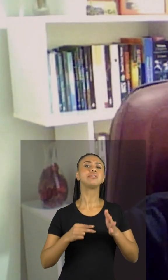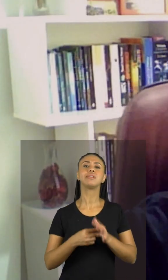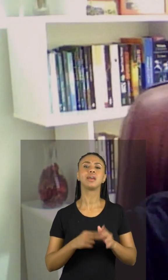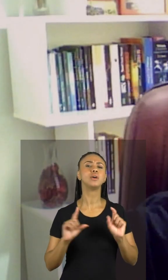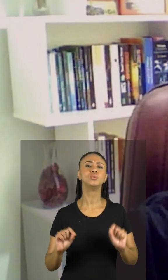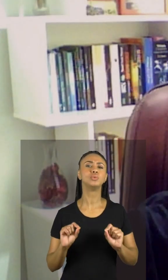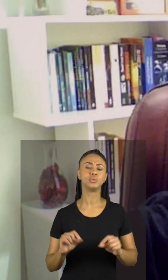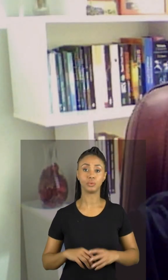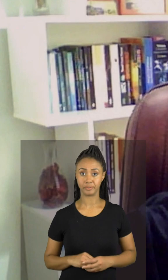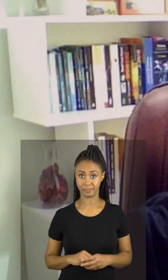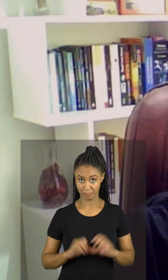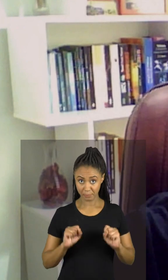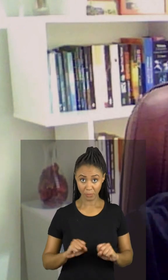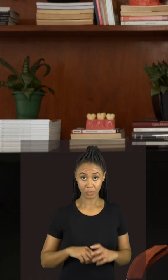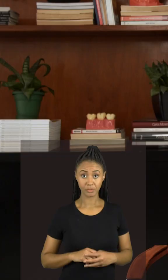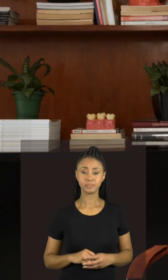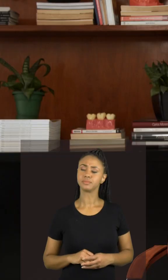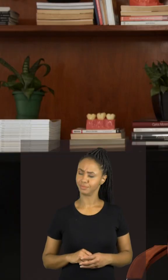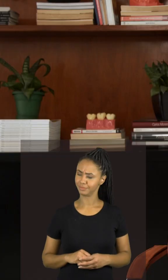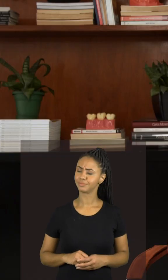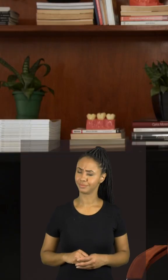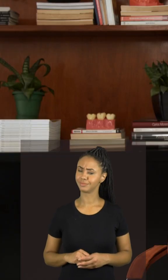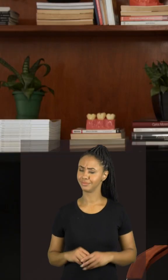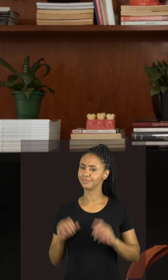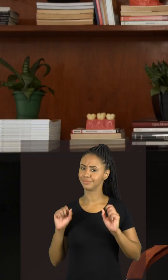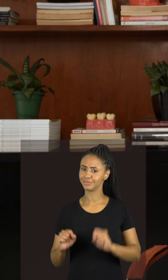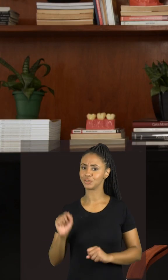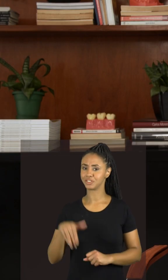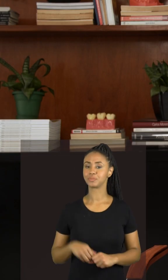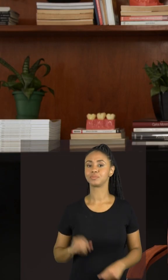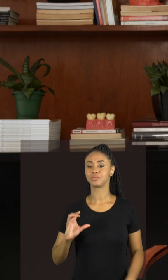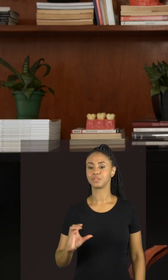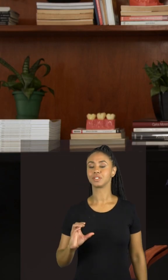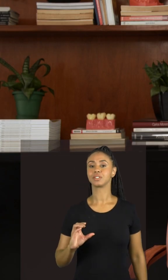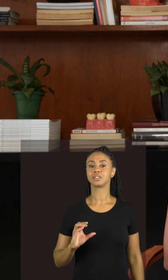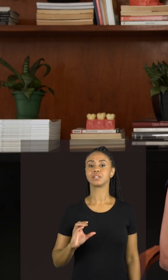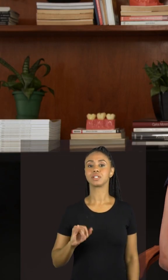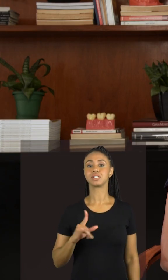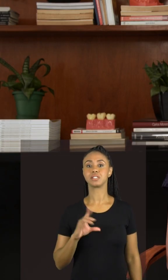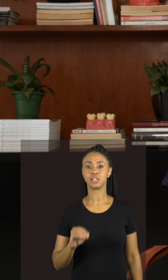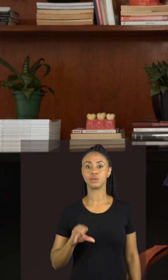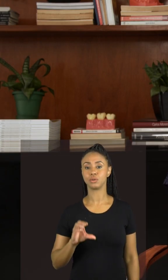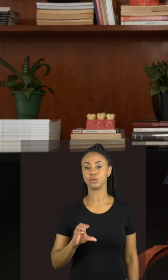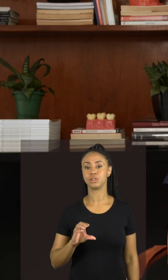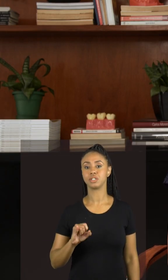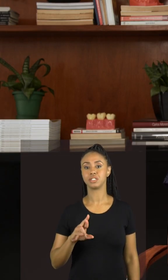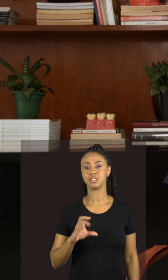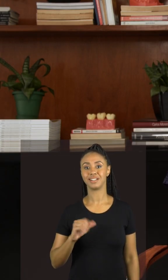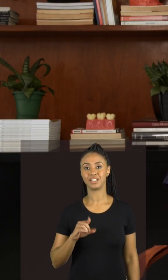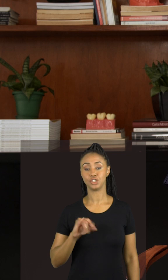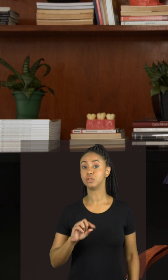ciclo circadiano? Aham, posso explicar sim. ciclo circadiano é o ciclo